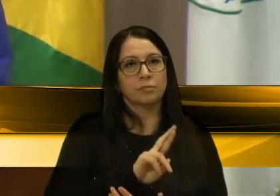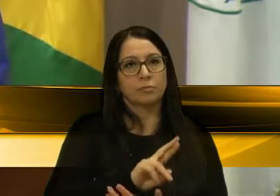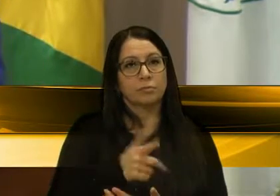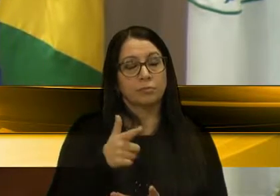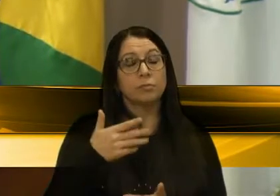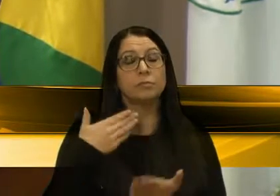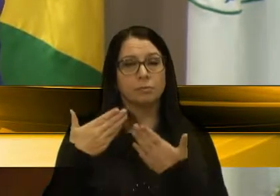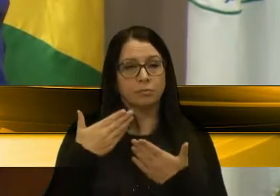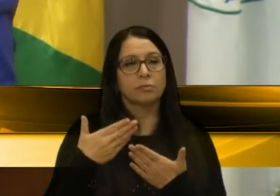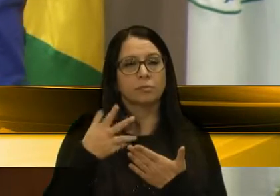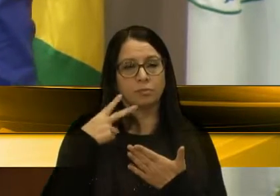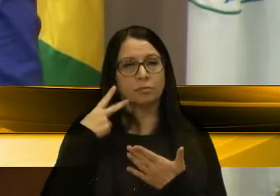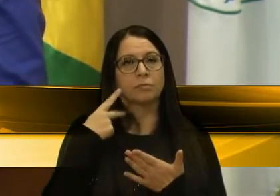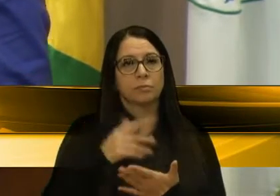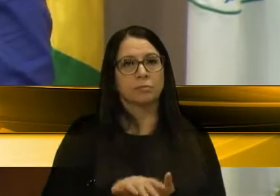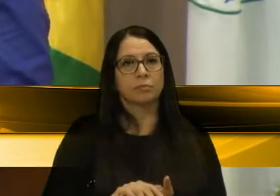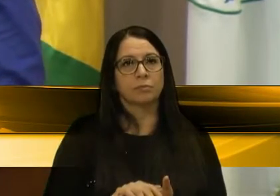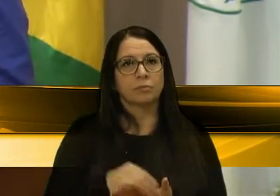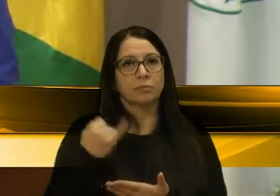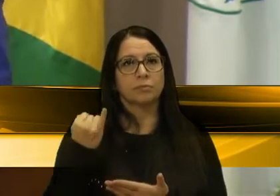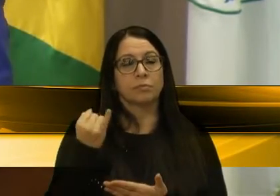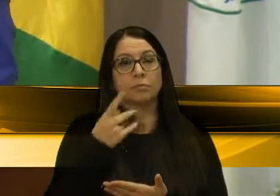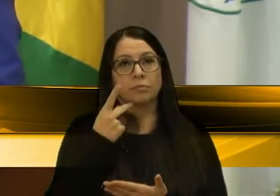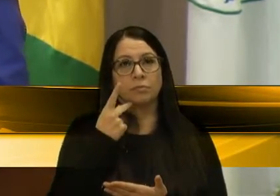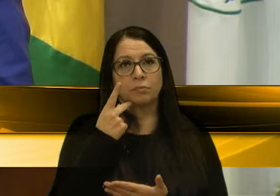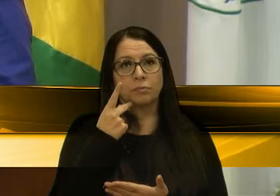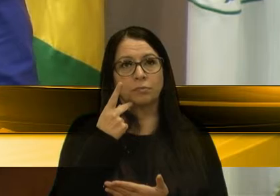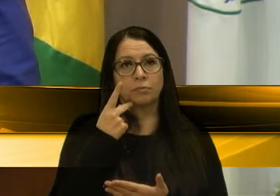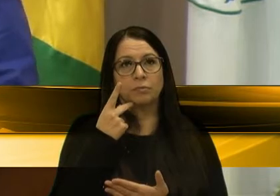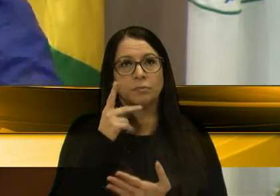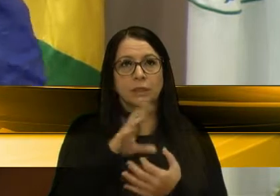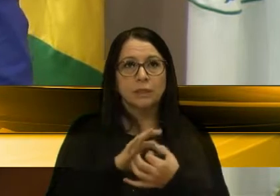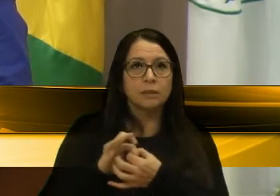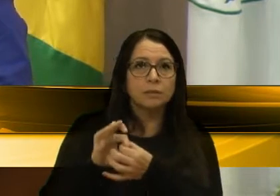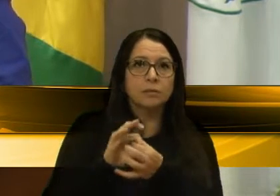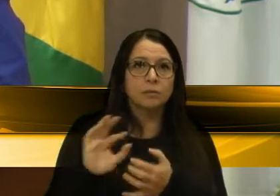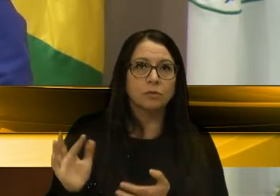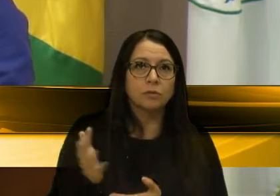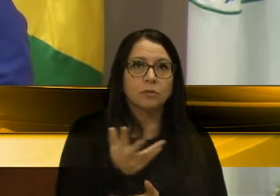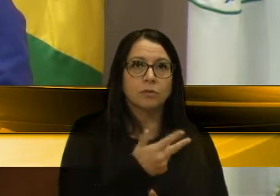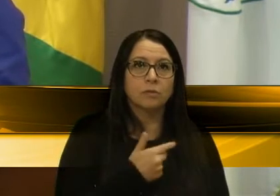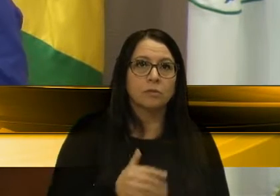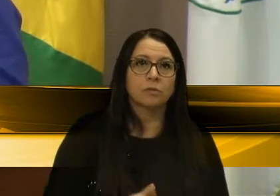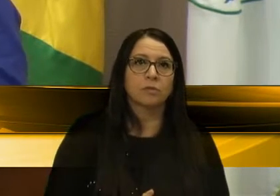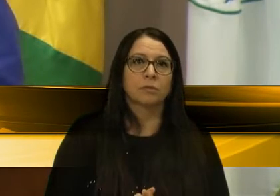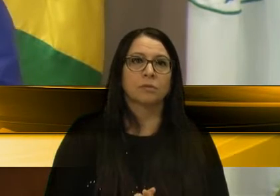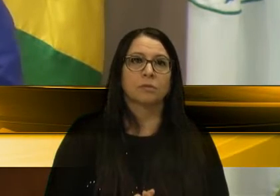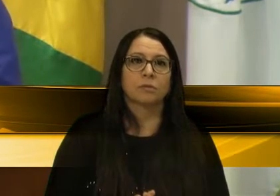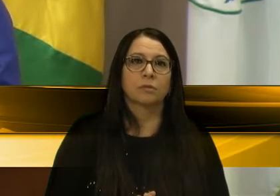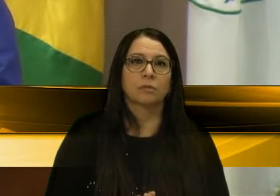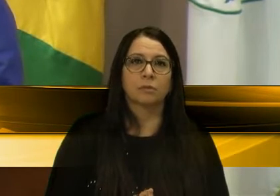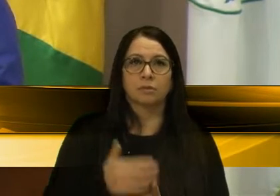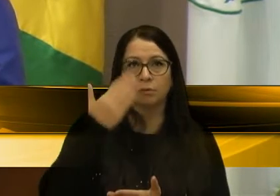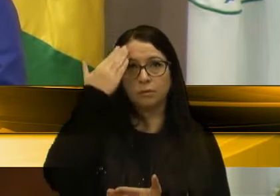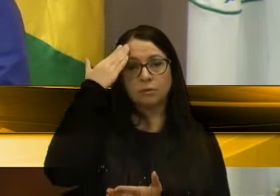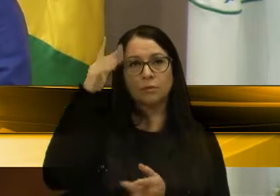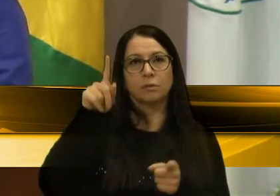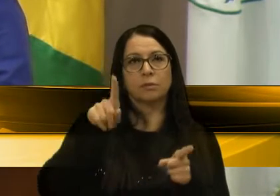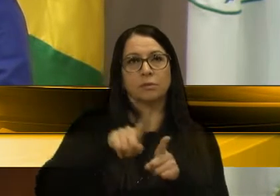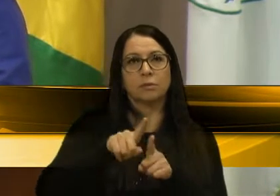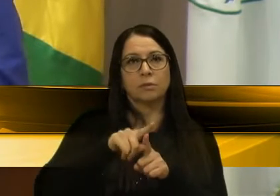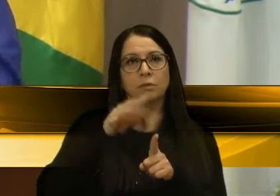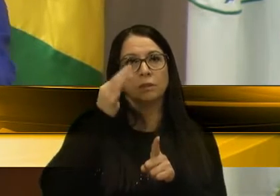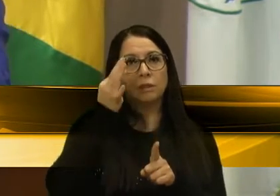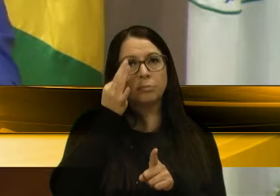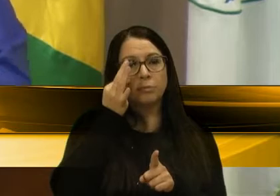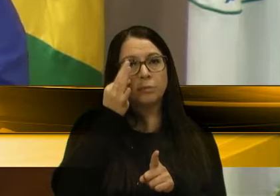dúvida, vereadora, é importante ressaltar que essa tem que ser a união de todos nós. E agradecer também a presença